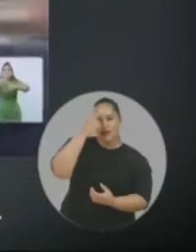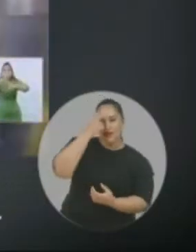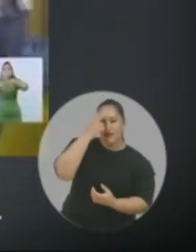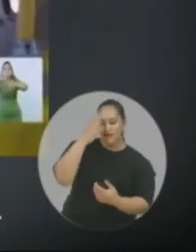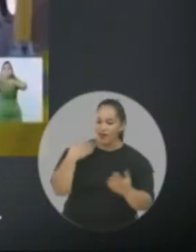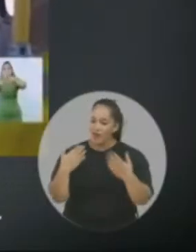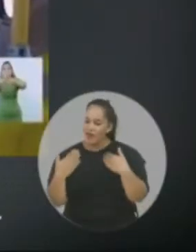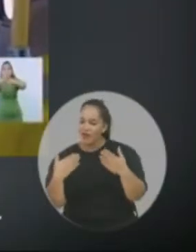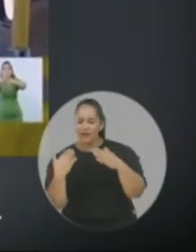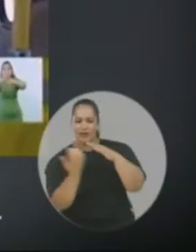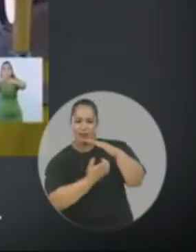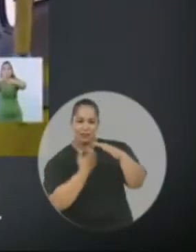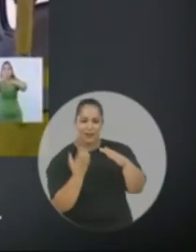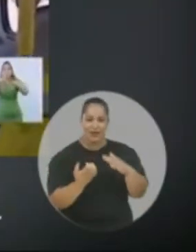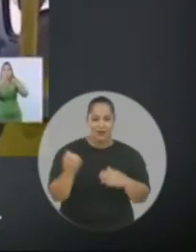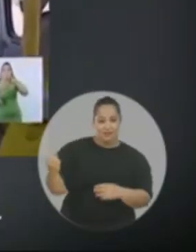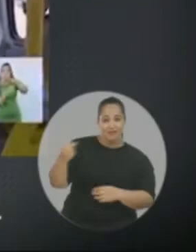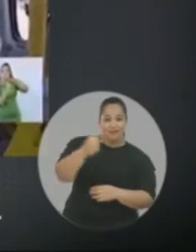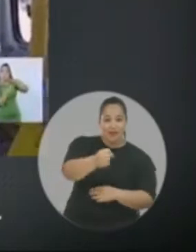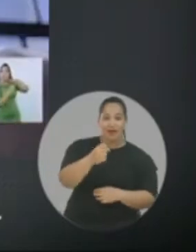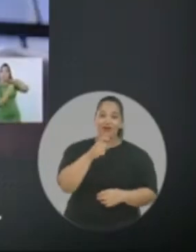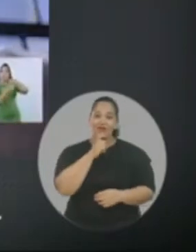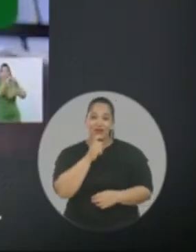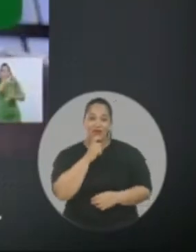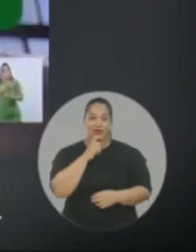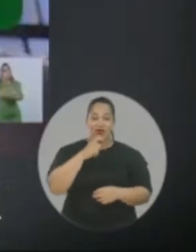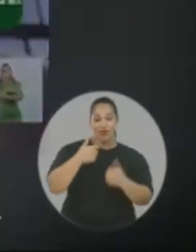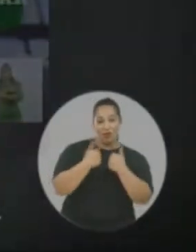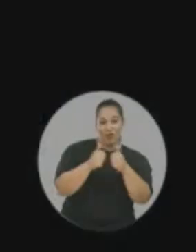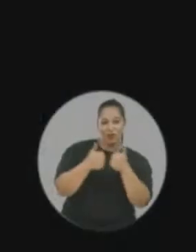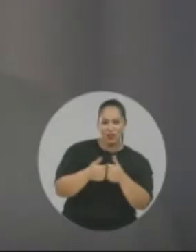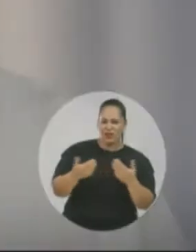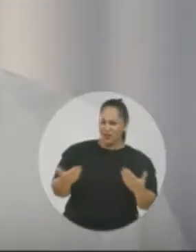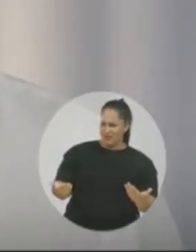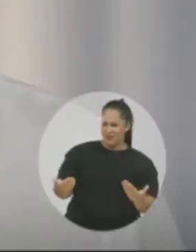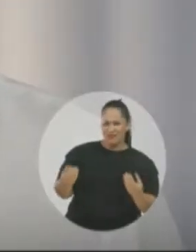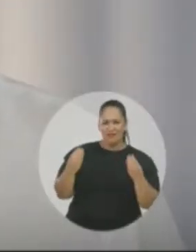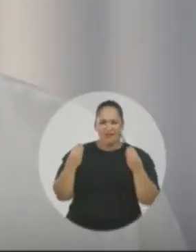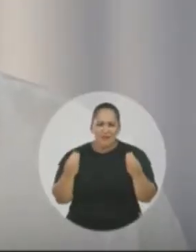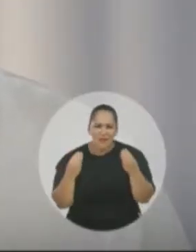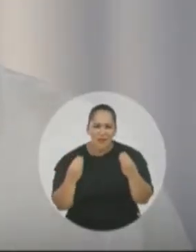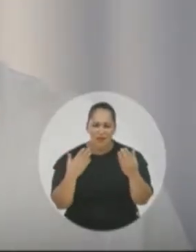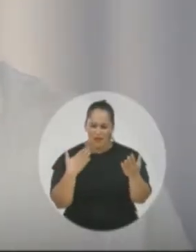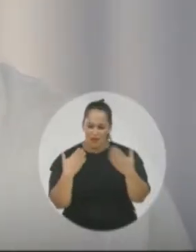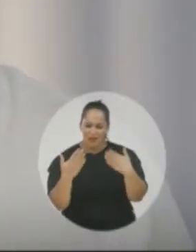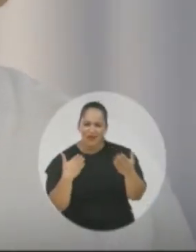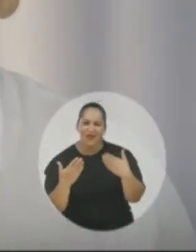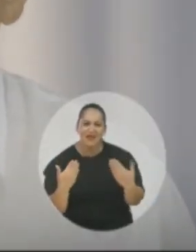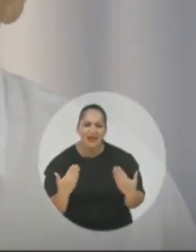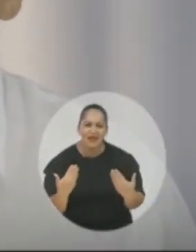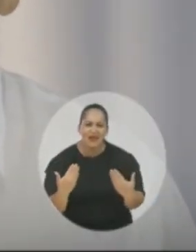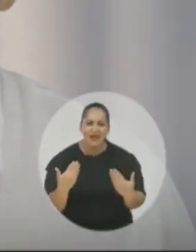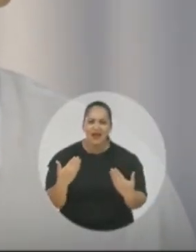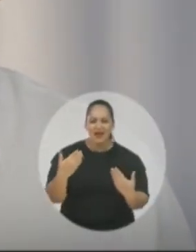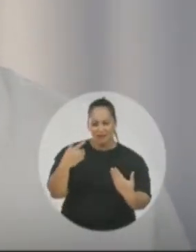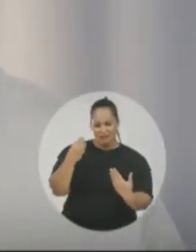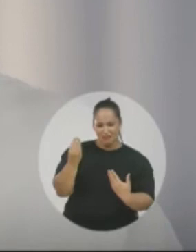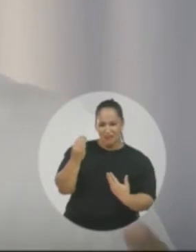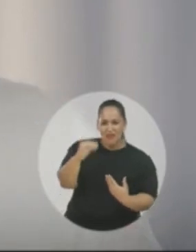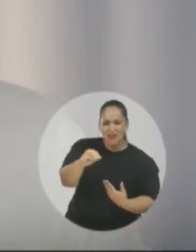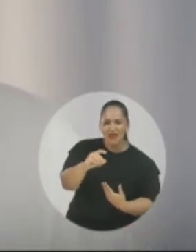Vamos conversar com as empresas para climatizar a frota. Como é conversar